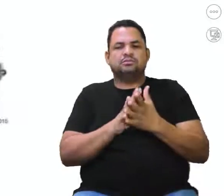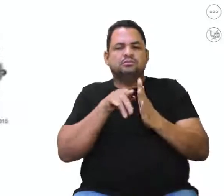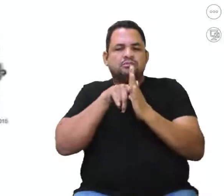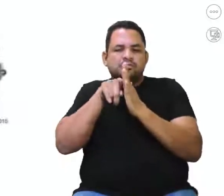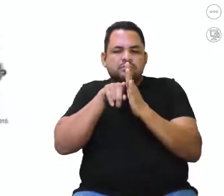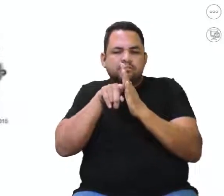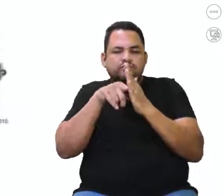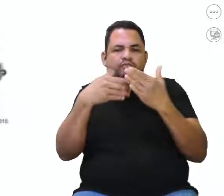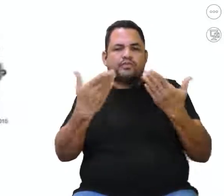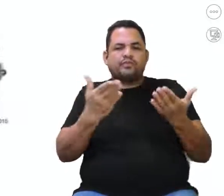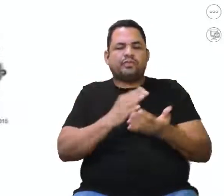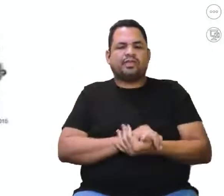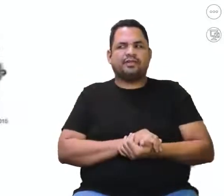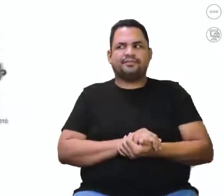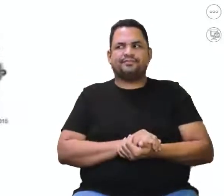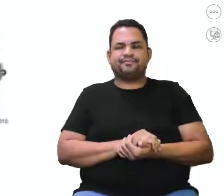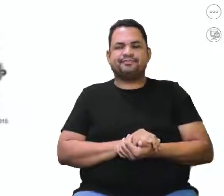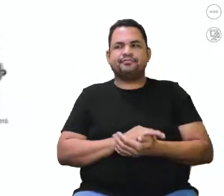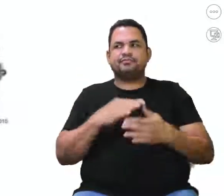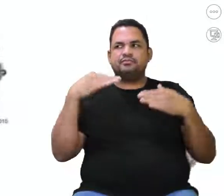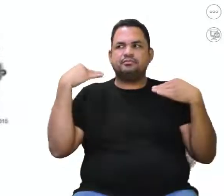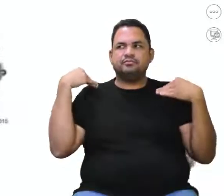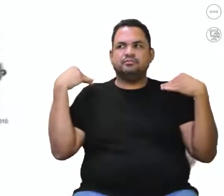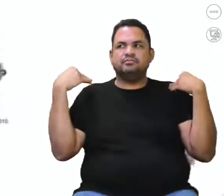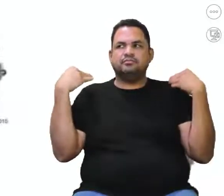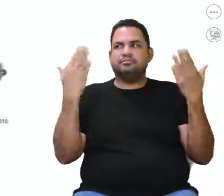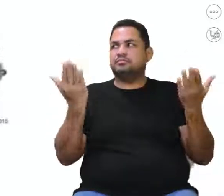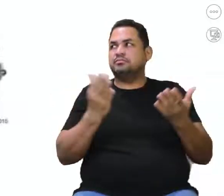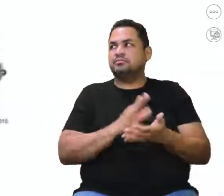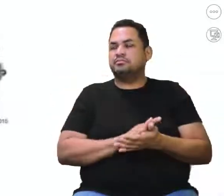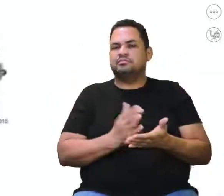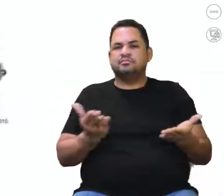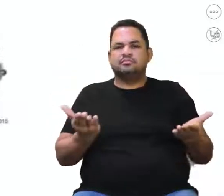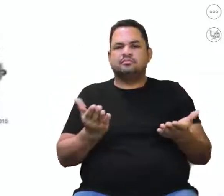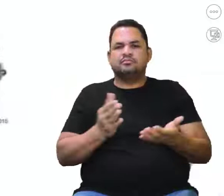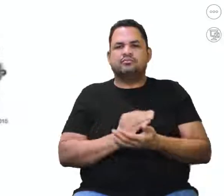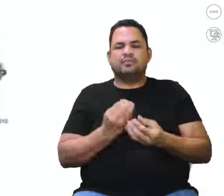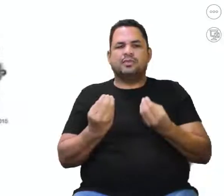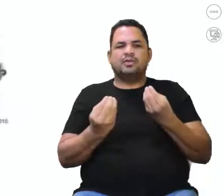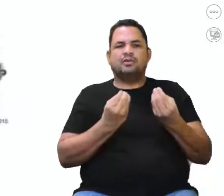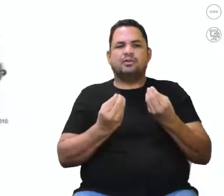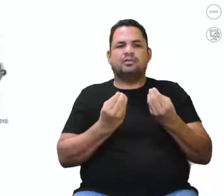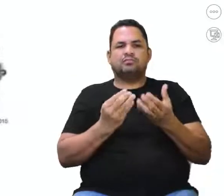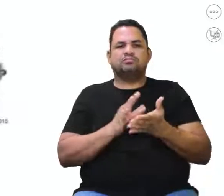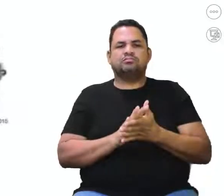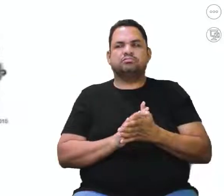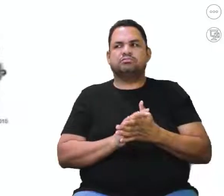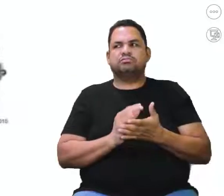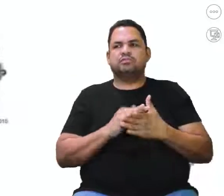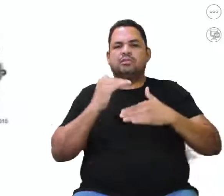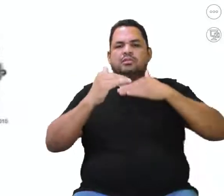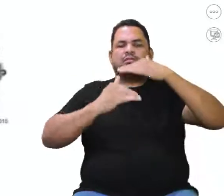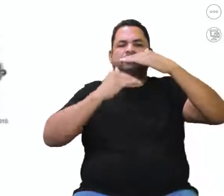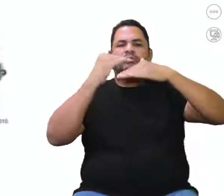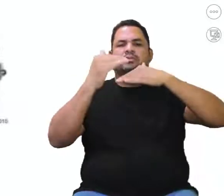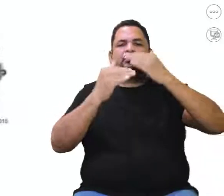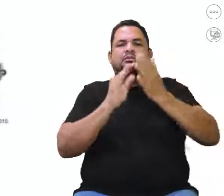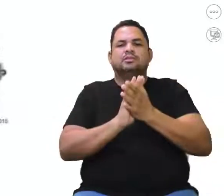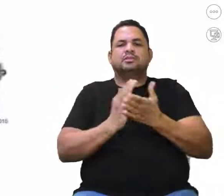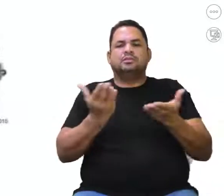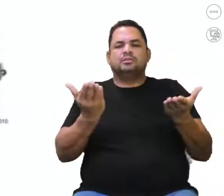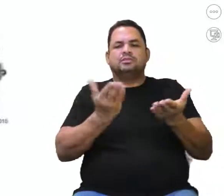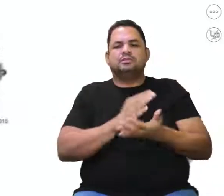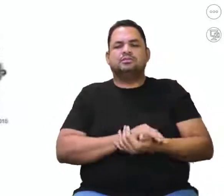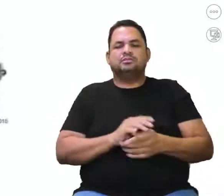analisar esse homem agora moderno, como que ele está, né, como que ele foi evoluindo, a questão da